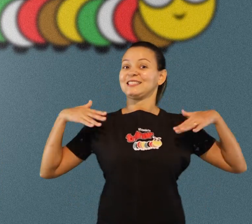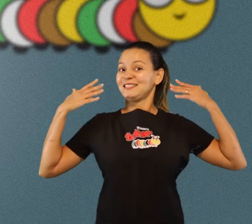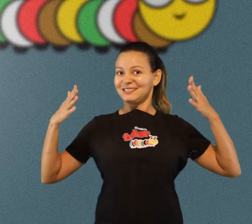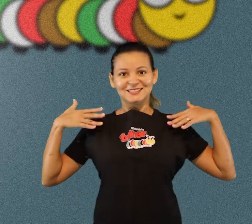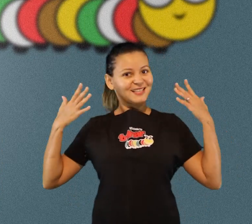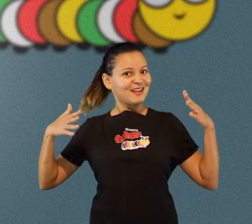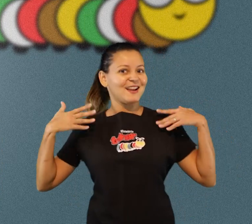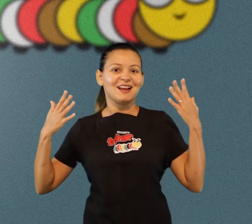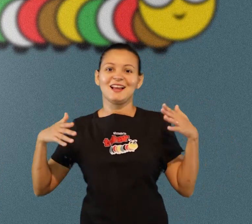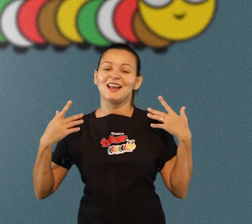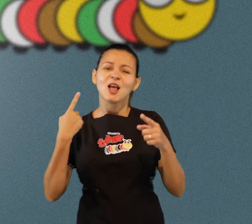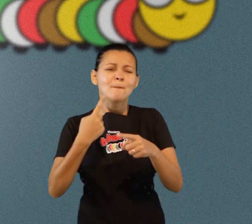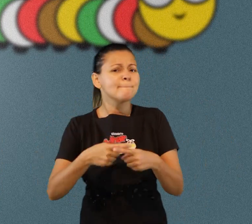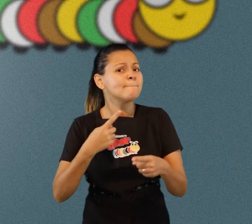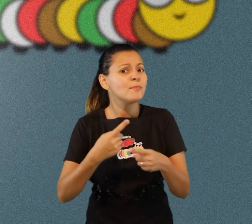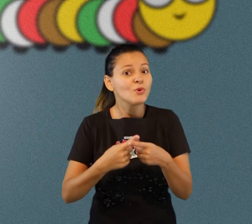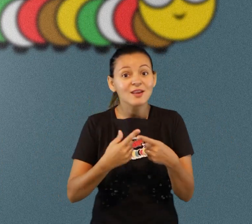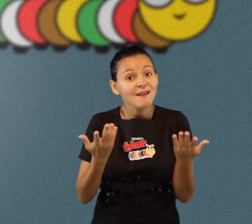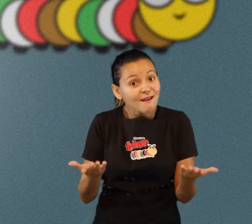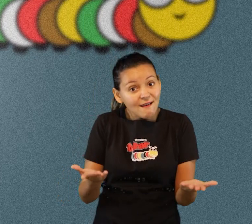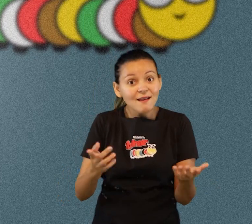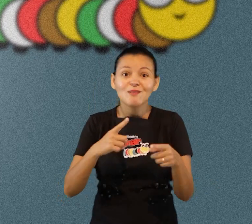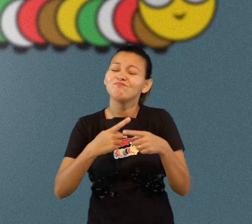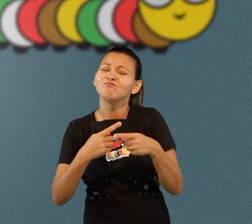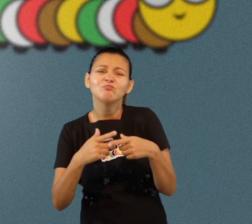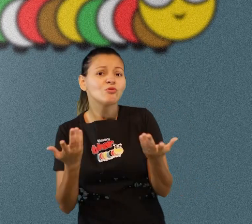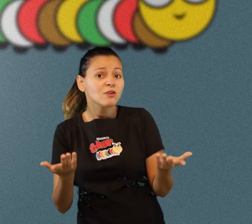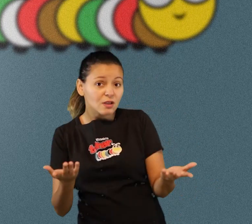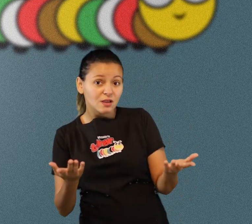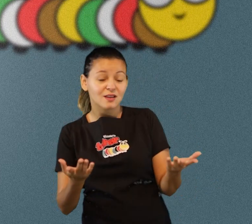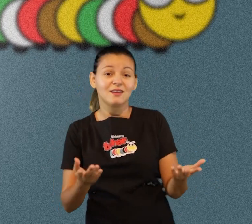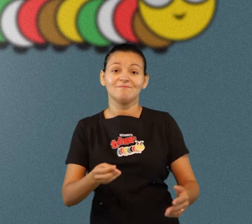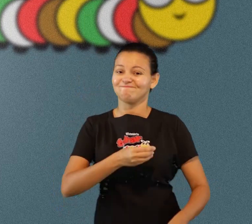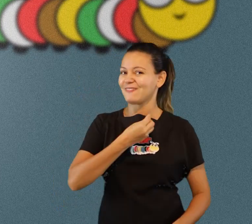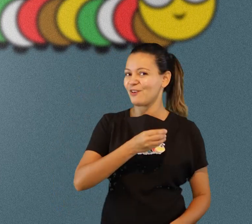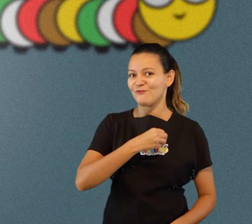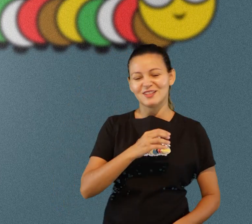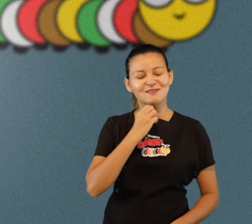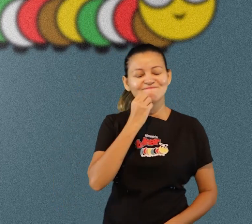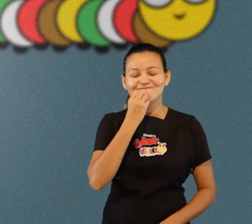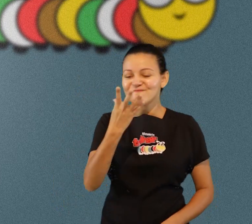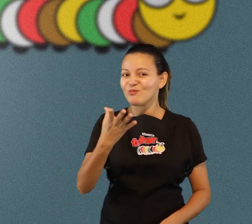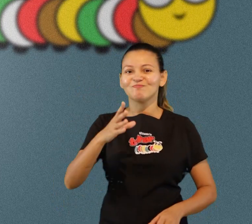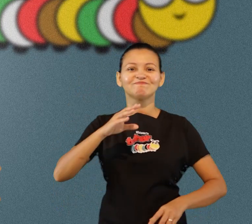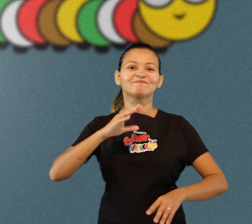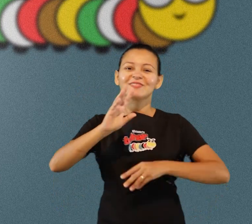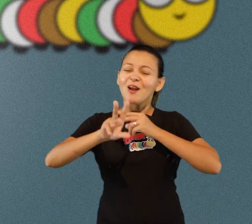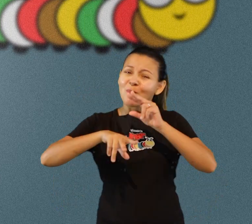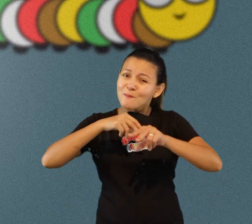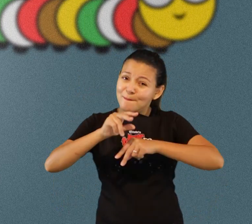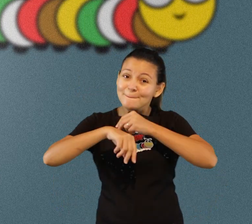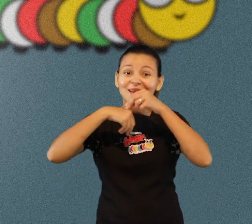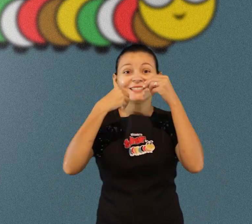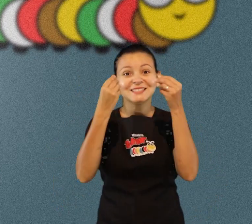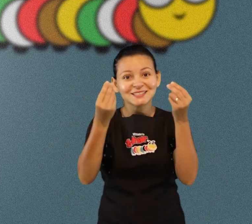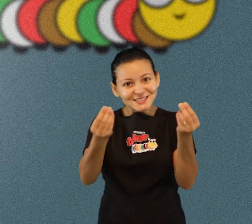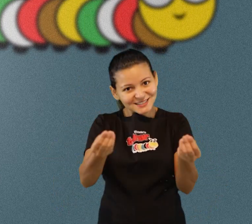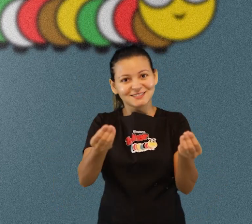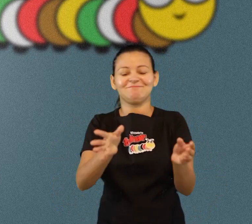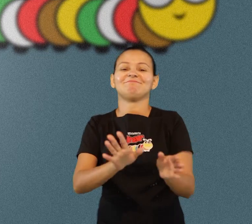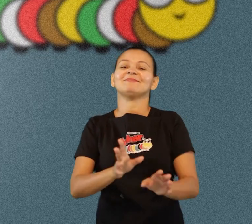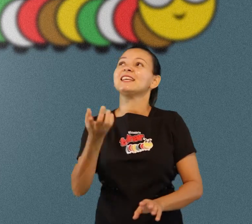porque é bom ter a vida a vida é um dom de Deus a vida é um presente de Deus